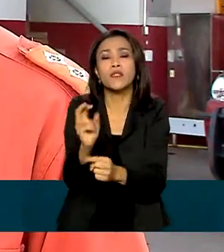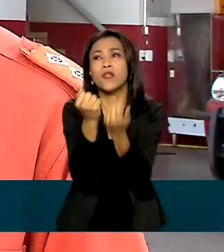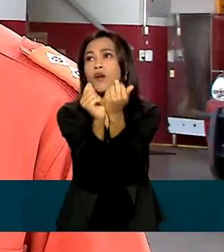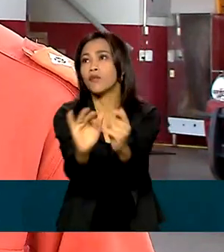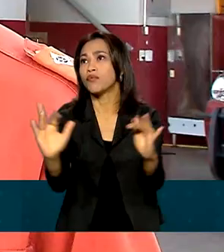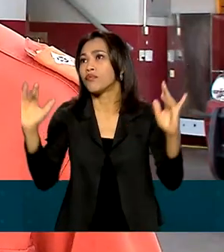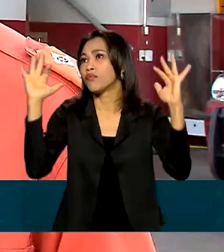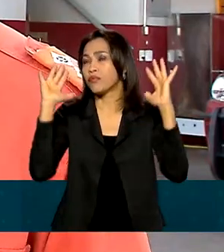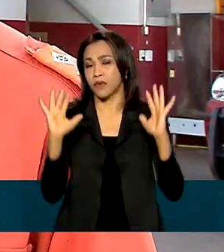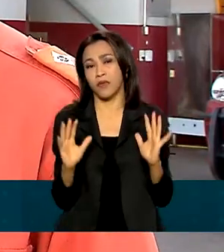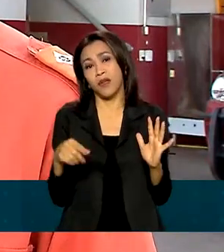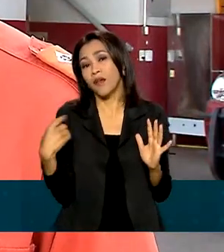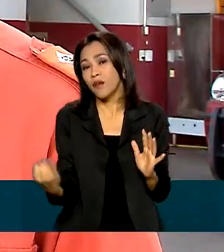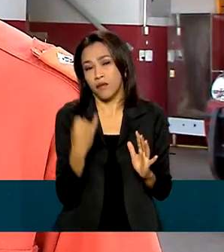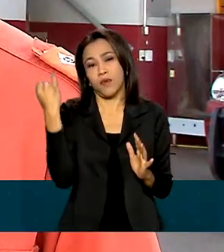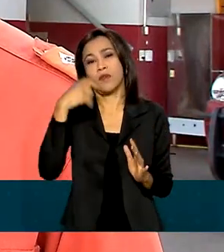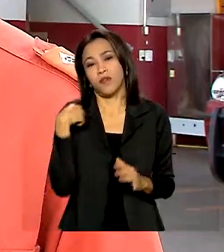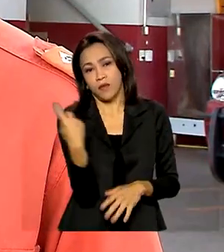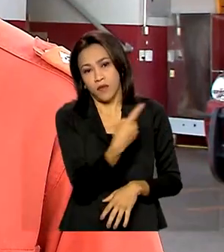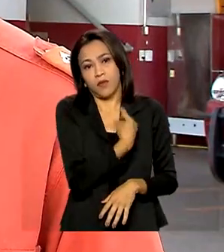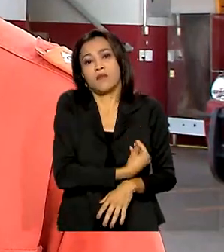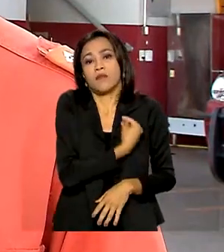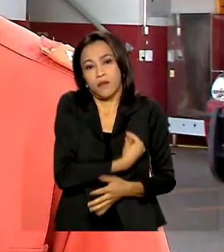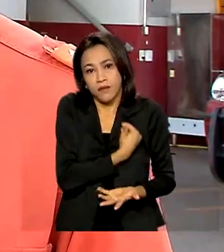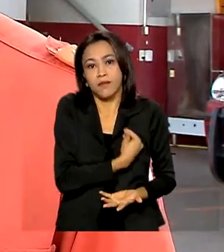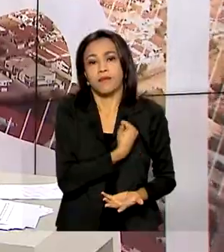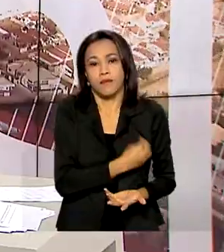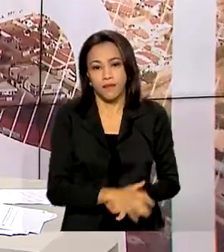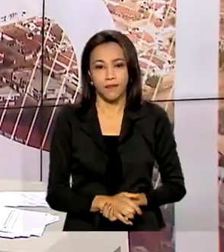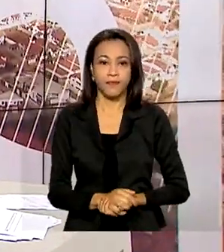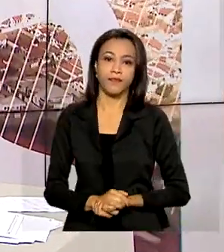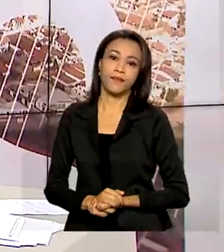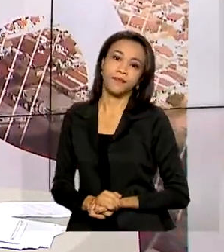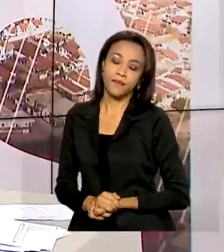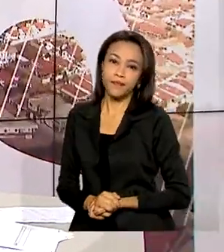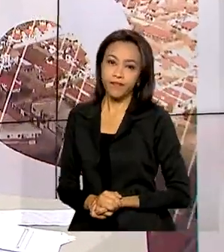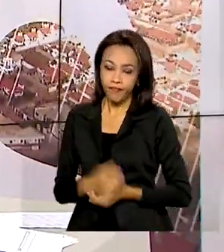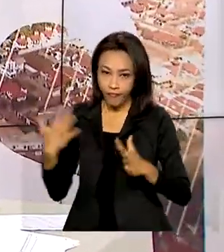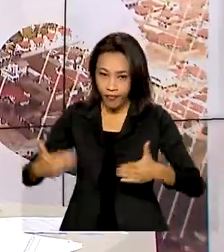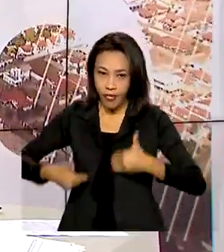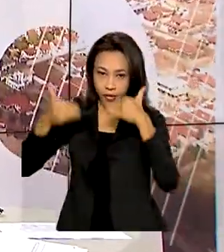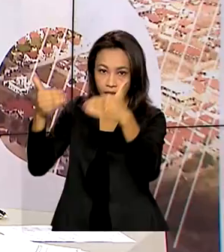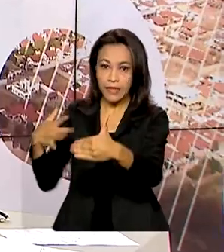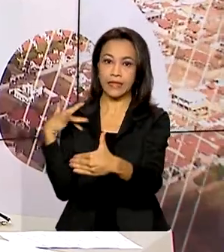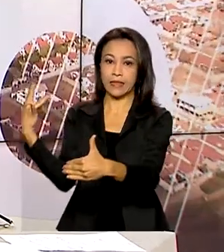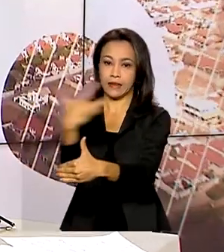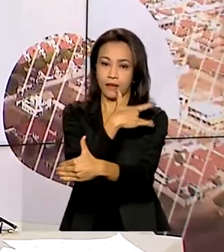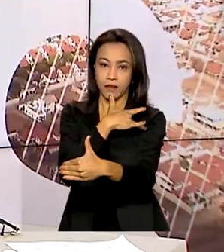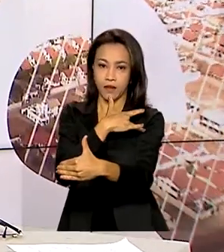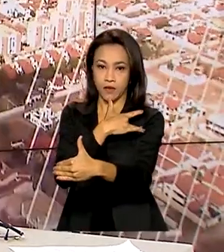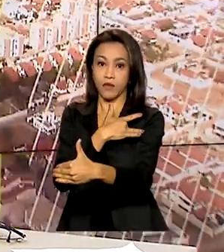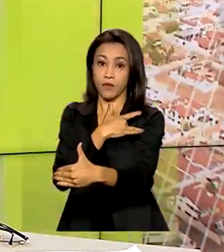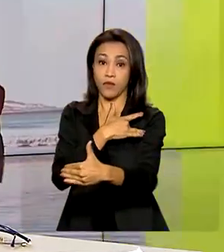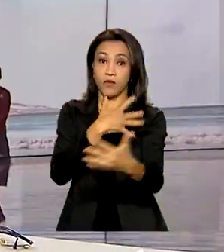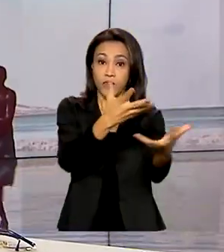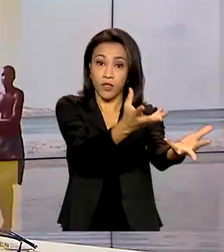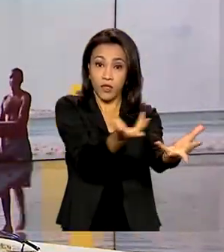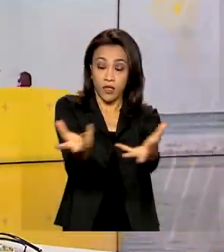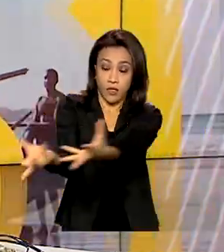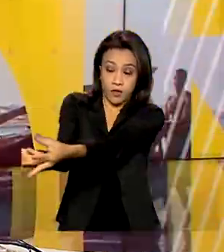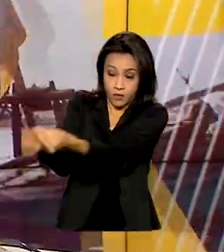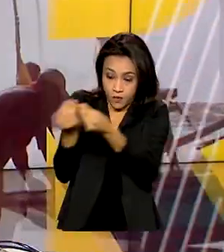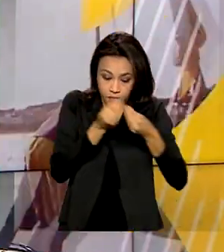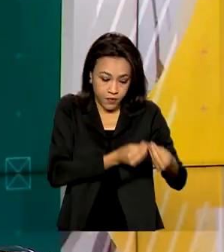nosso meio ambiente, que não é tão rico para a nossa vida diária. O Ministério da Saúde enviou à Anvisa um